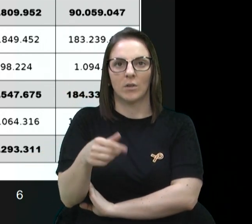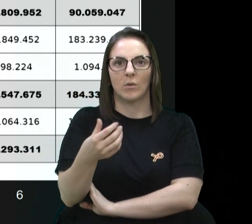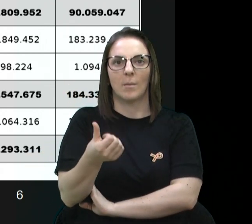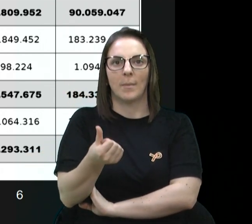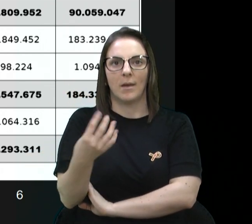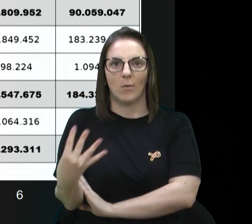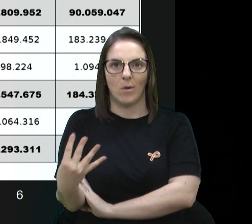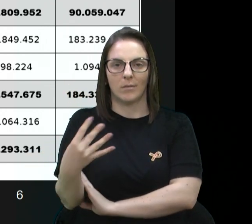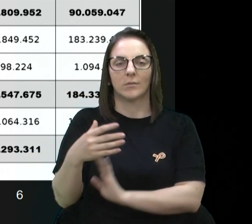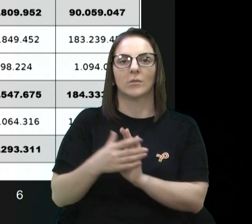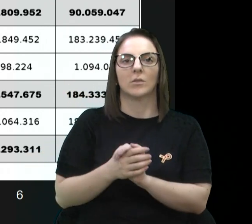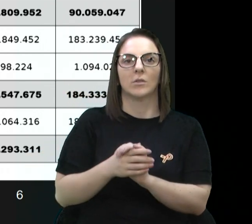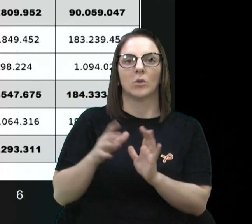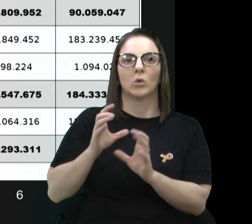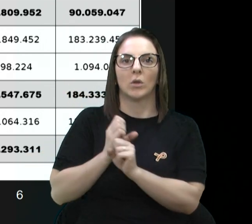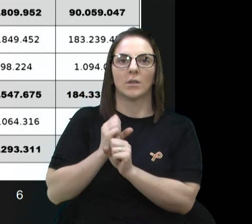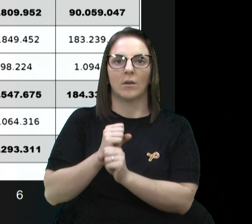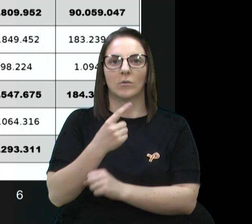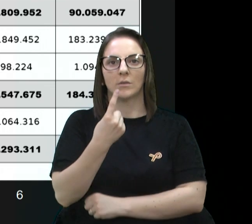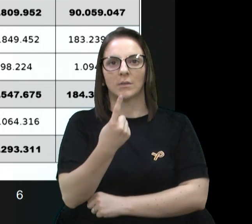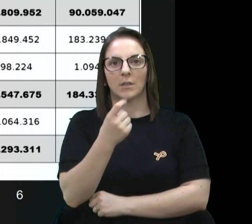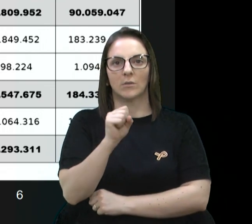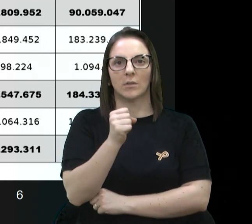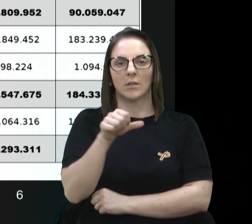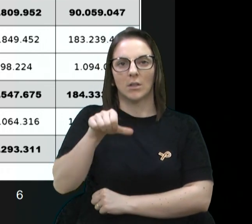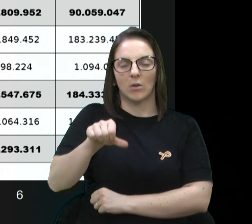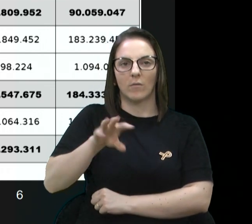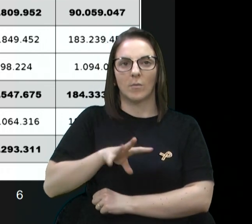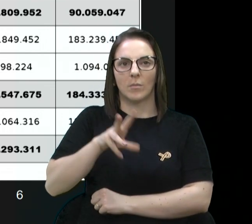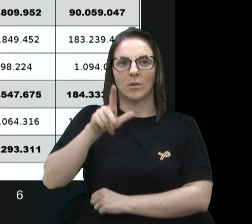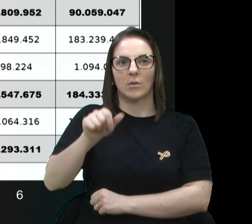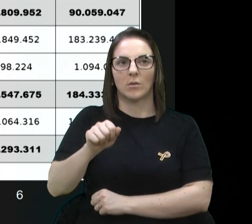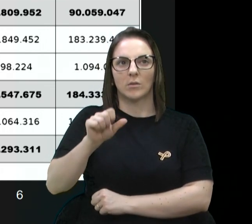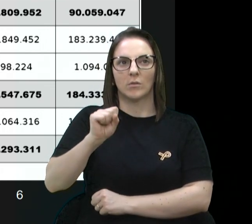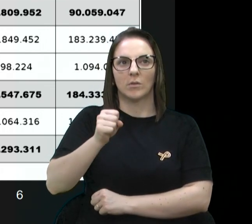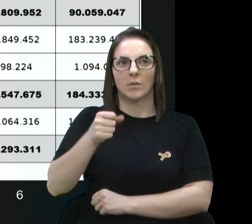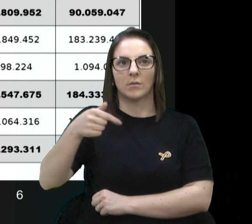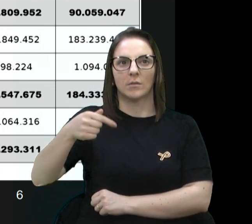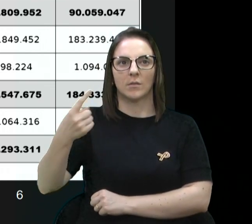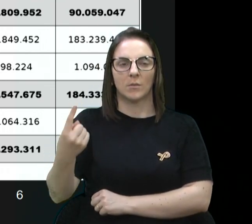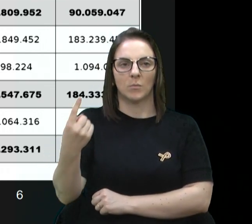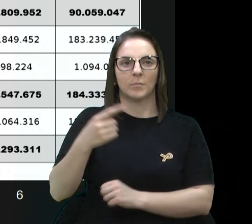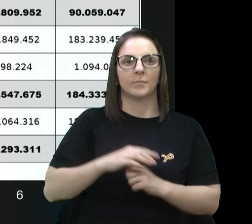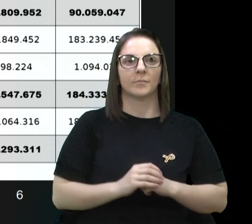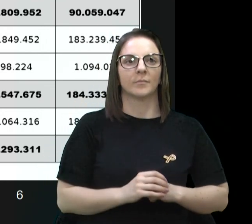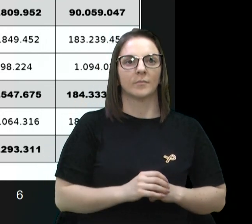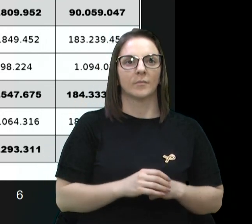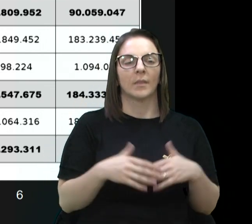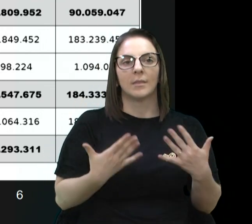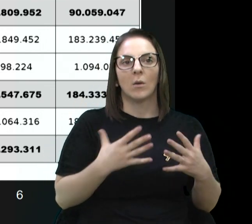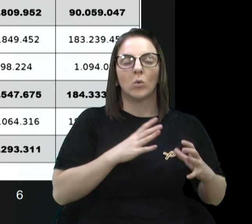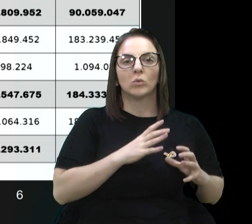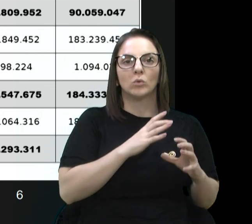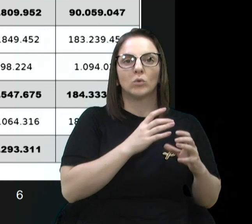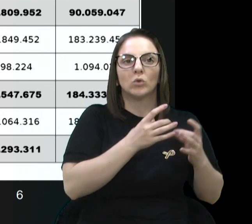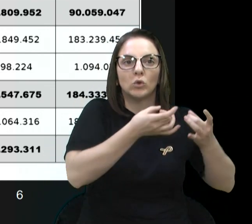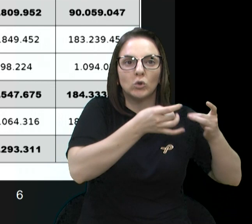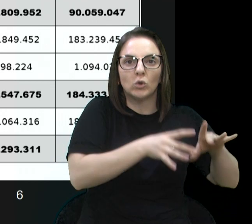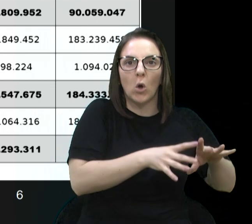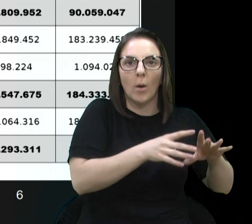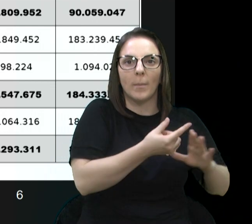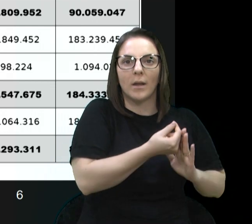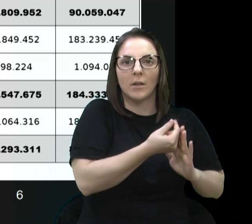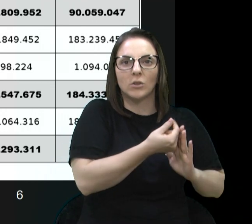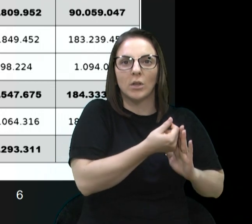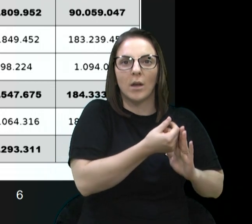Totalizando, 189.871.000. Então, saldo bancário, em 31